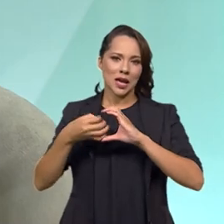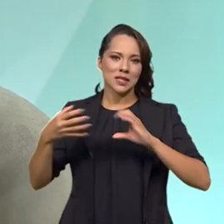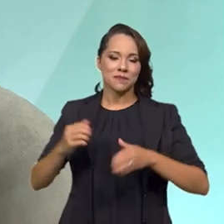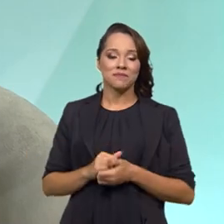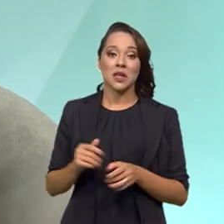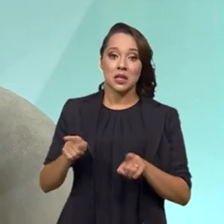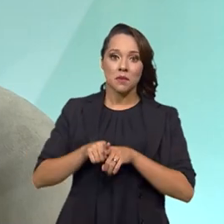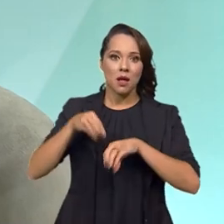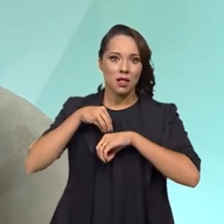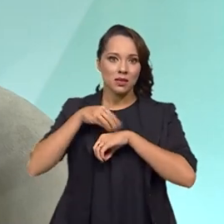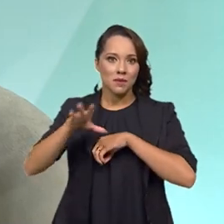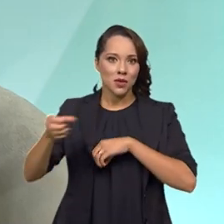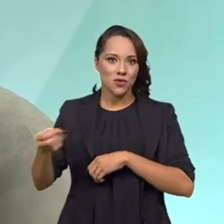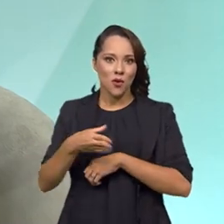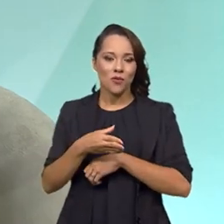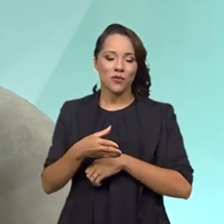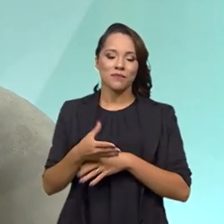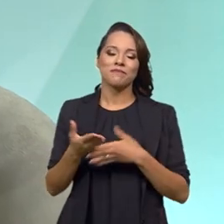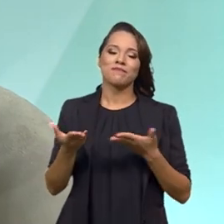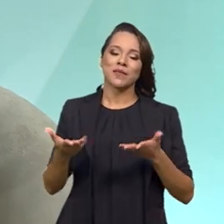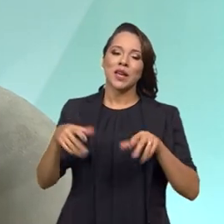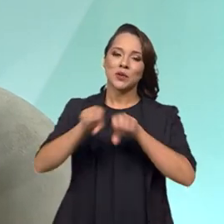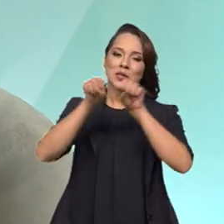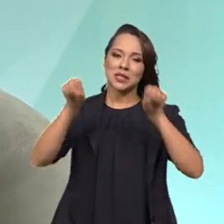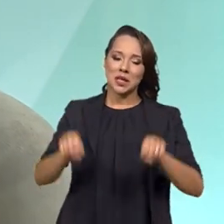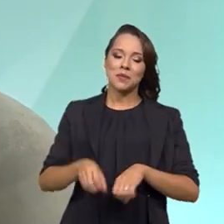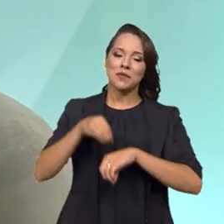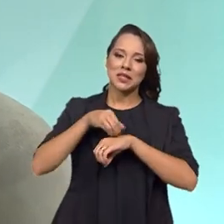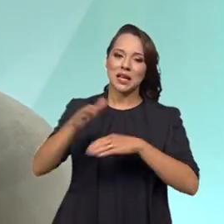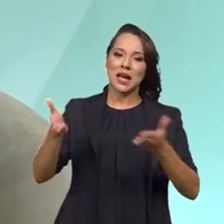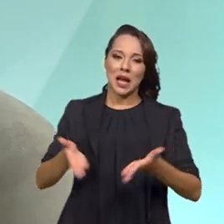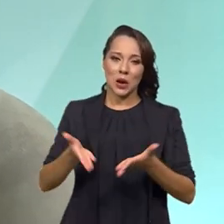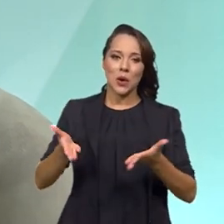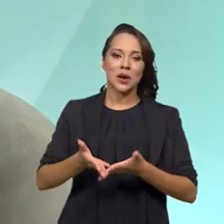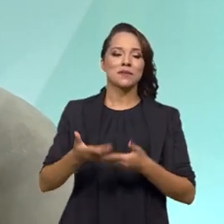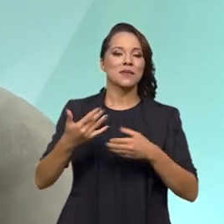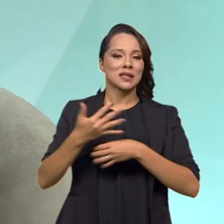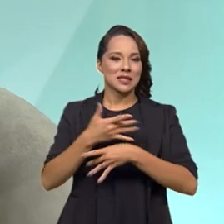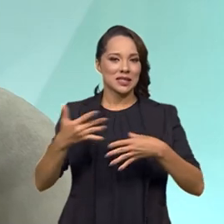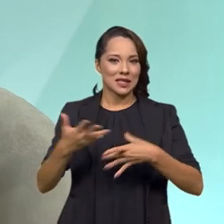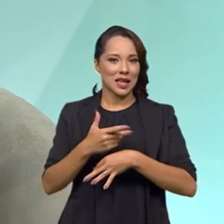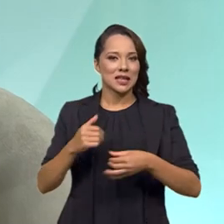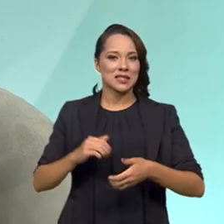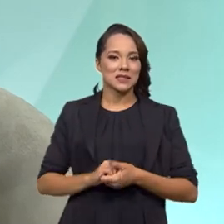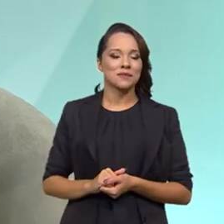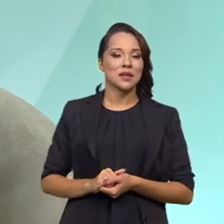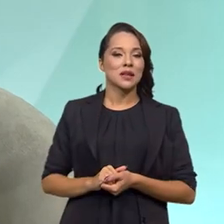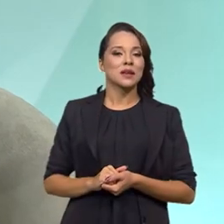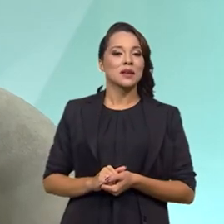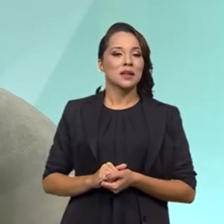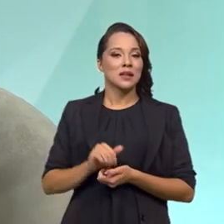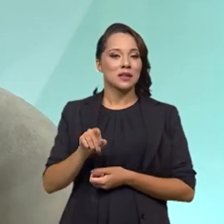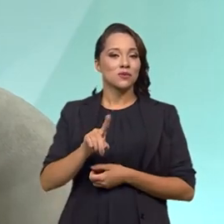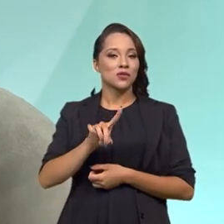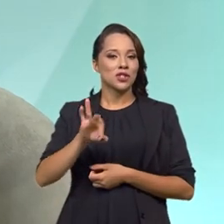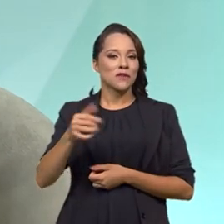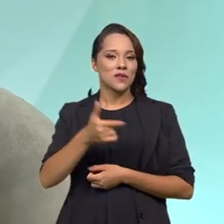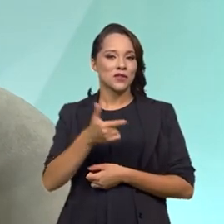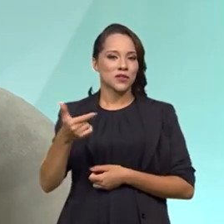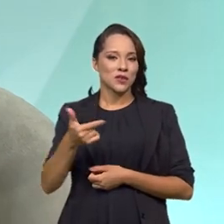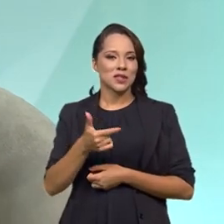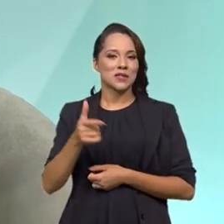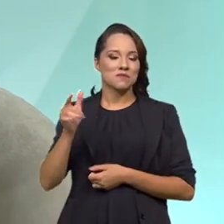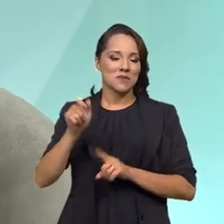Também é um lançamento inédito, além do sistema que nós vamos lançar agora da cidade, Amiga da Pessoa Idosa, dia 22 de